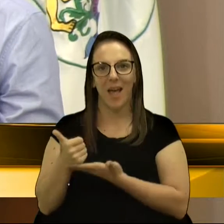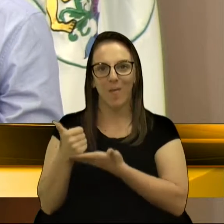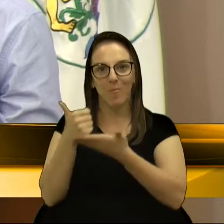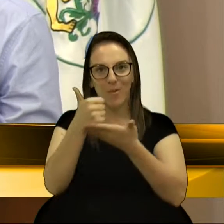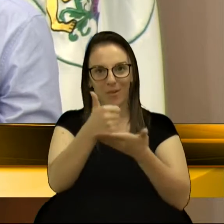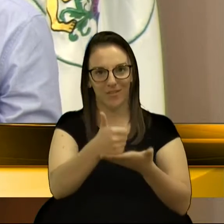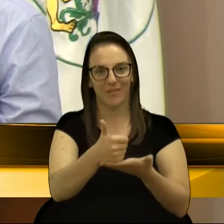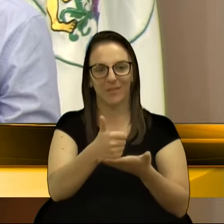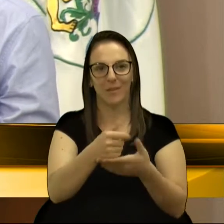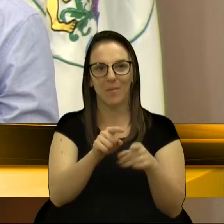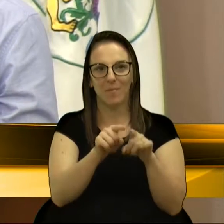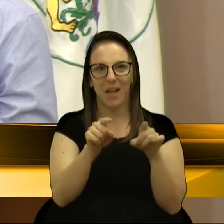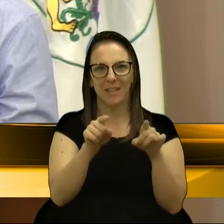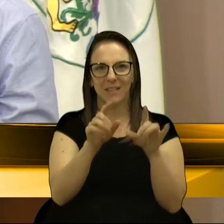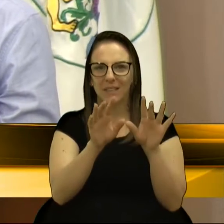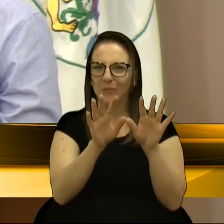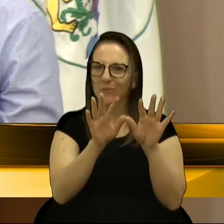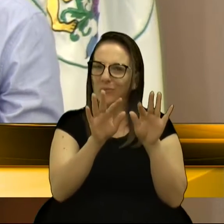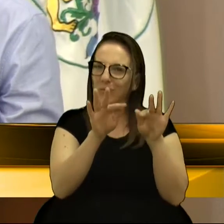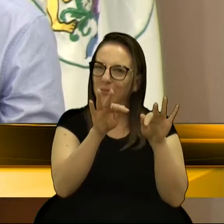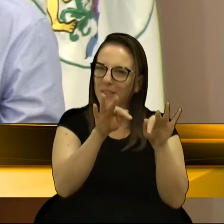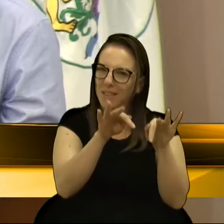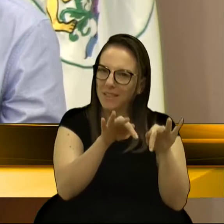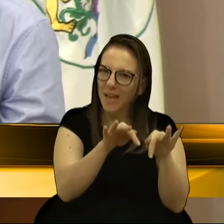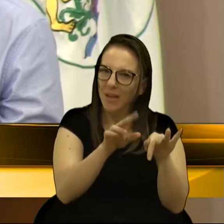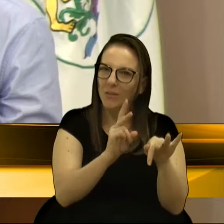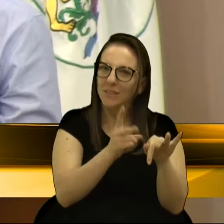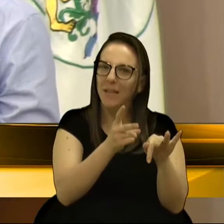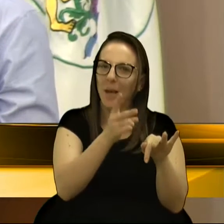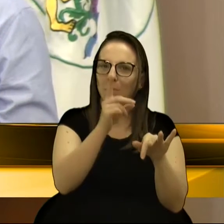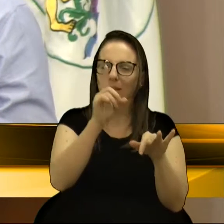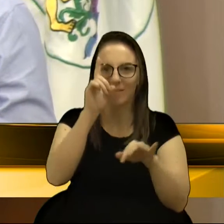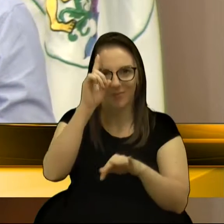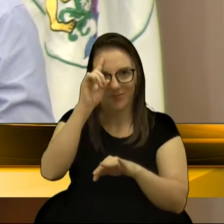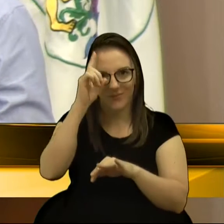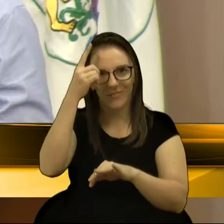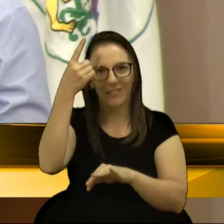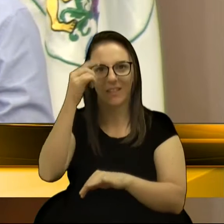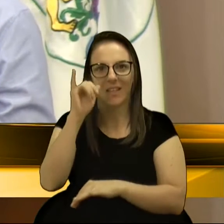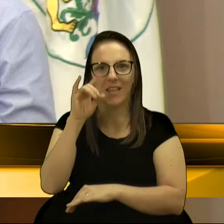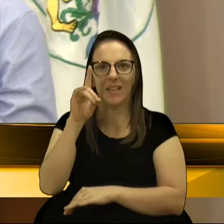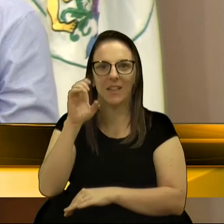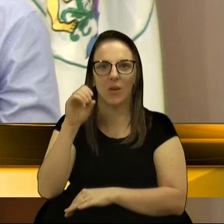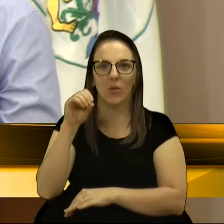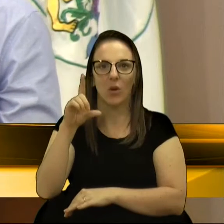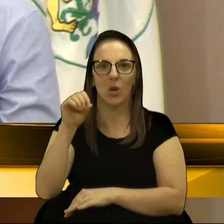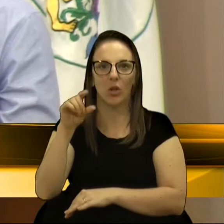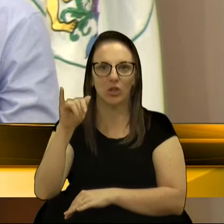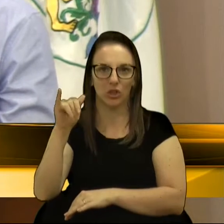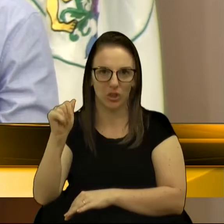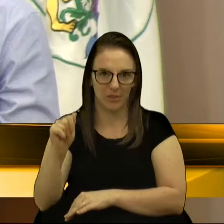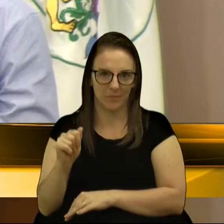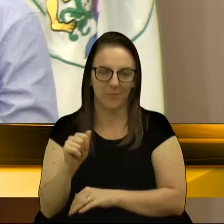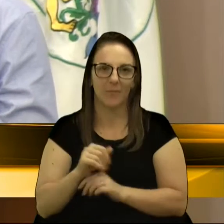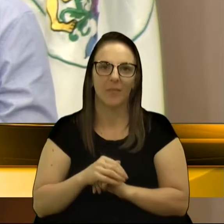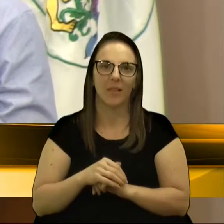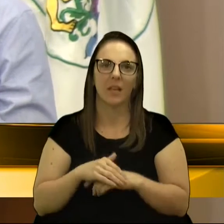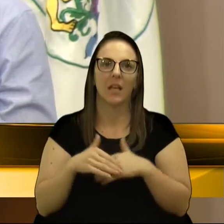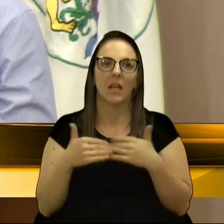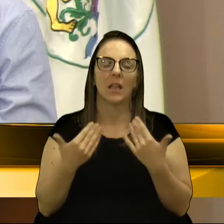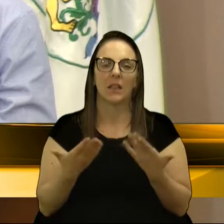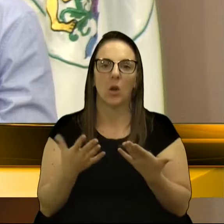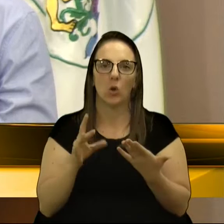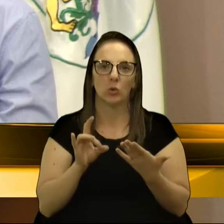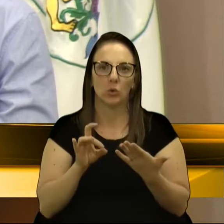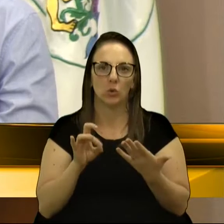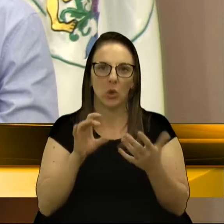final, sempre vem à tona a ideologia, por mais que a gente queira esconder. Então, eu só quero fazer um